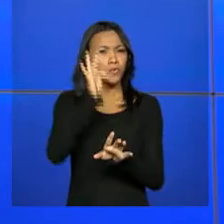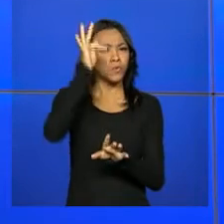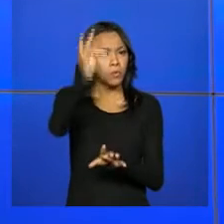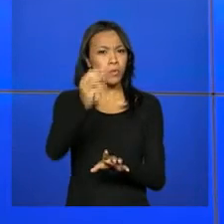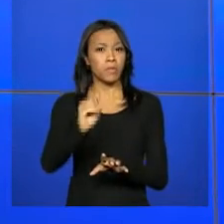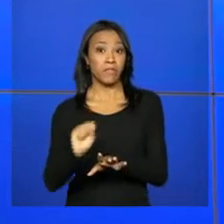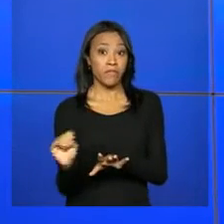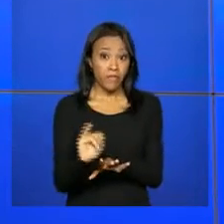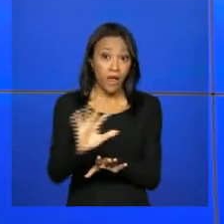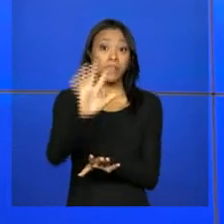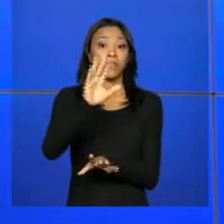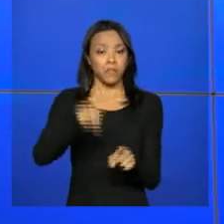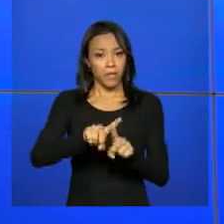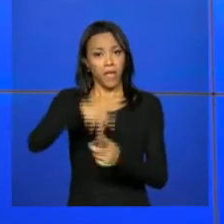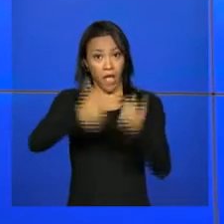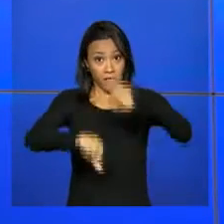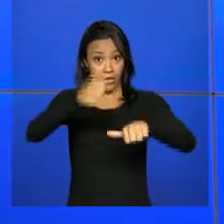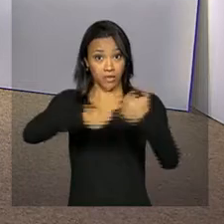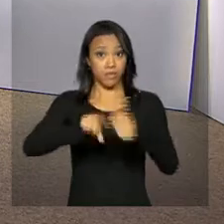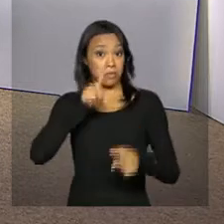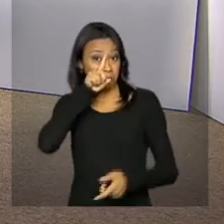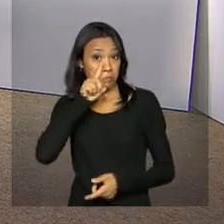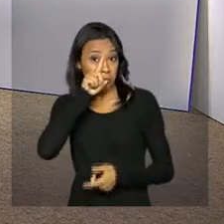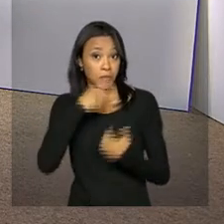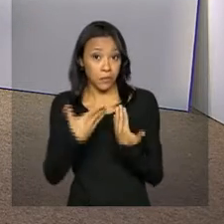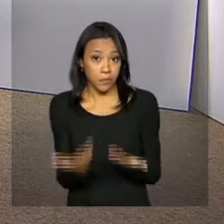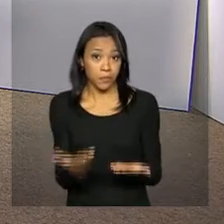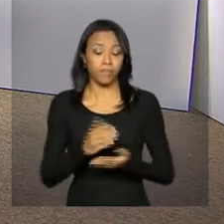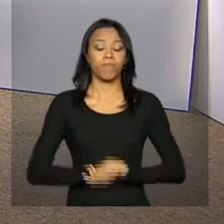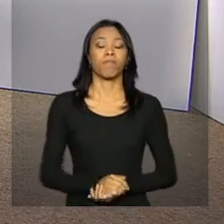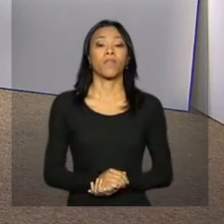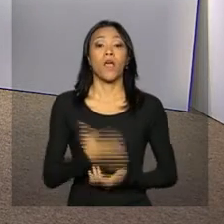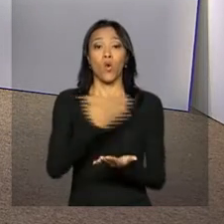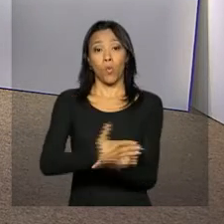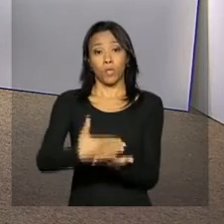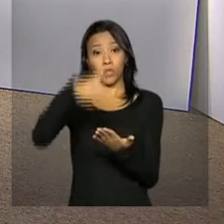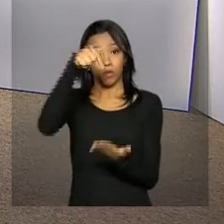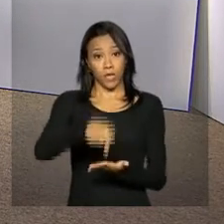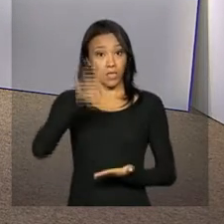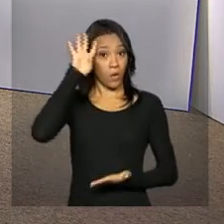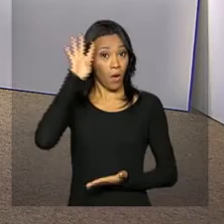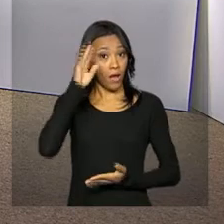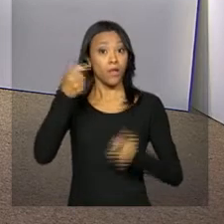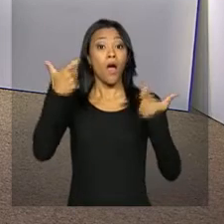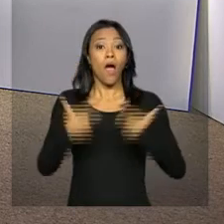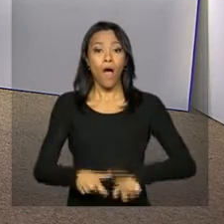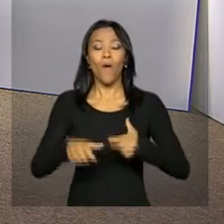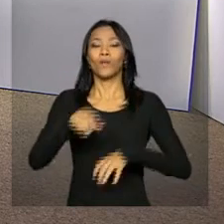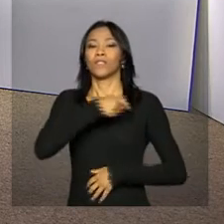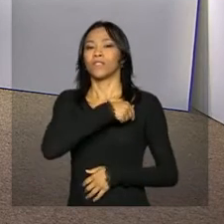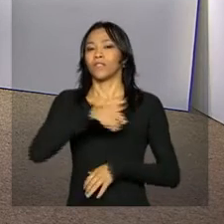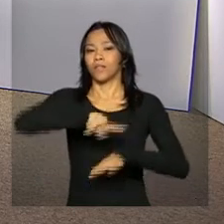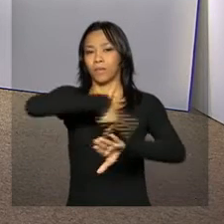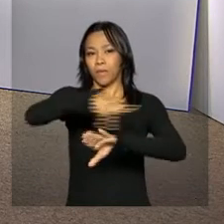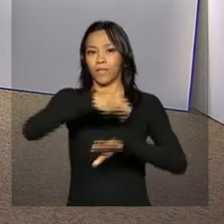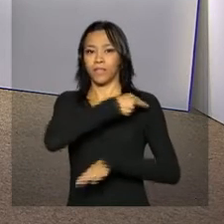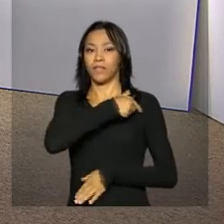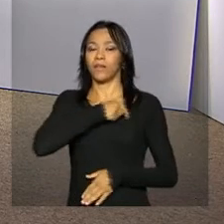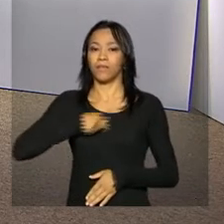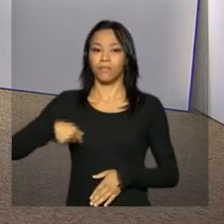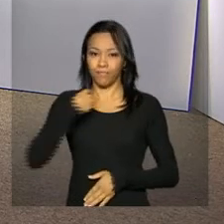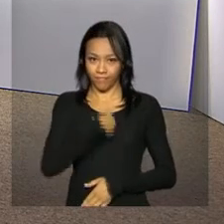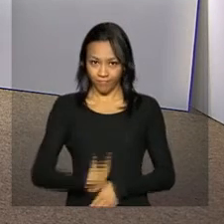inflação e o atual balanço de riscos. Começou nesta quarta-feira em Davos, na Suíça, o Fórum Econômico Mundial,